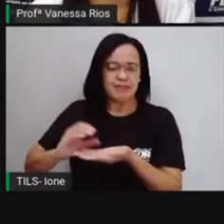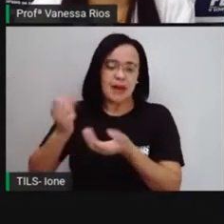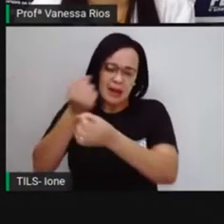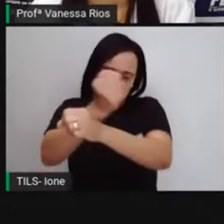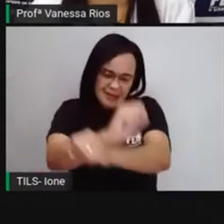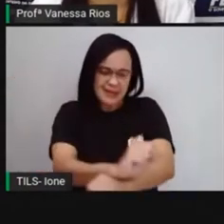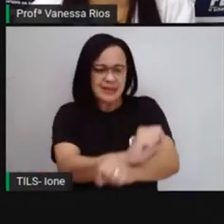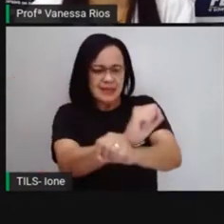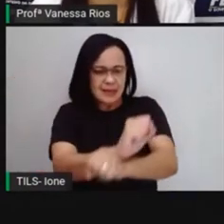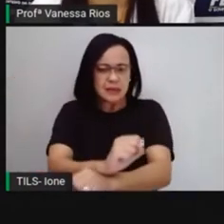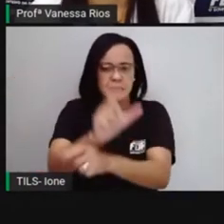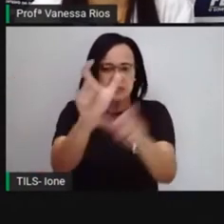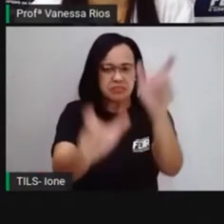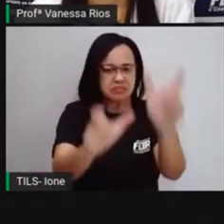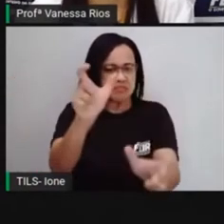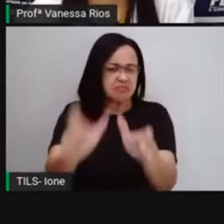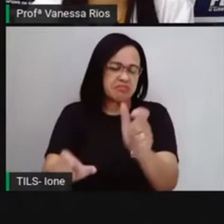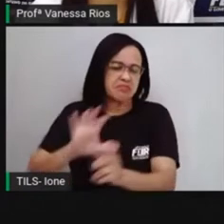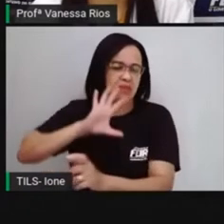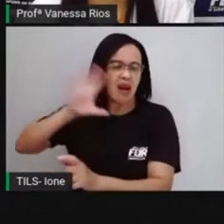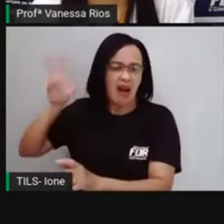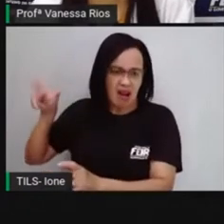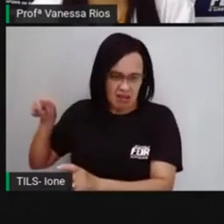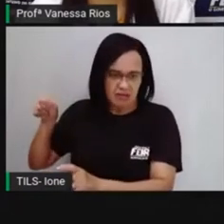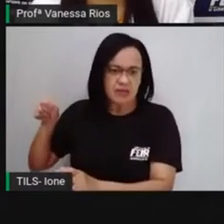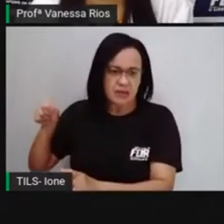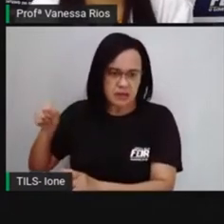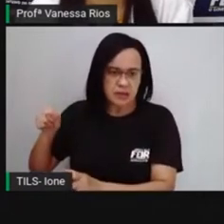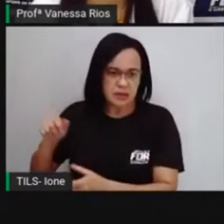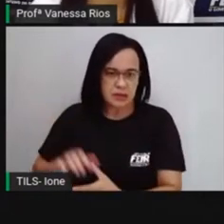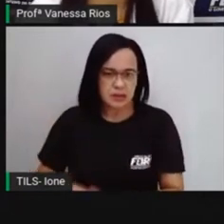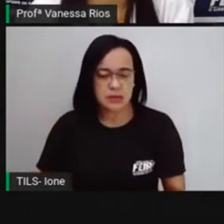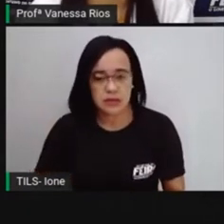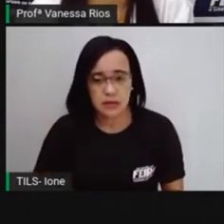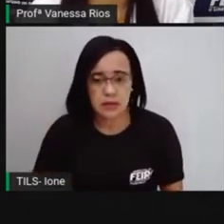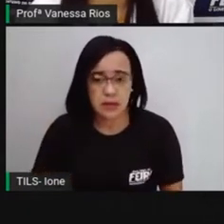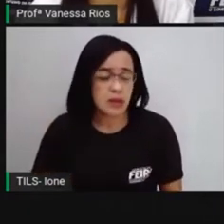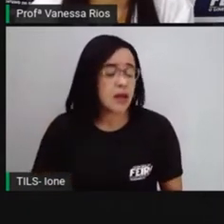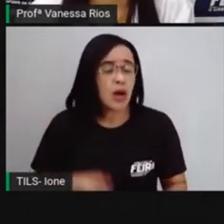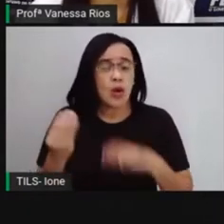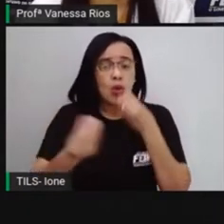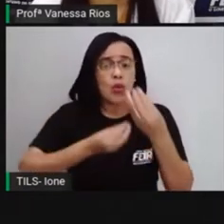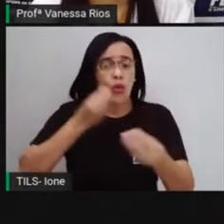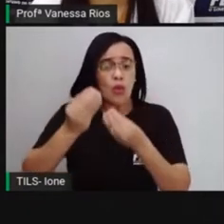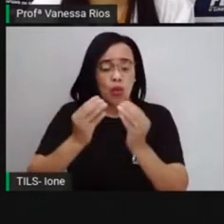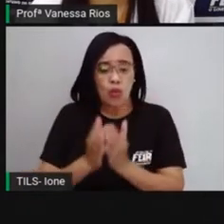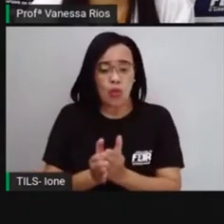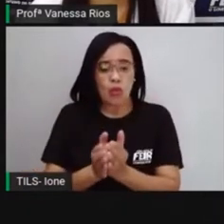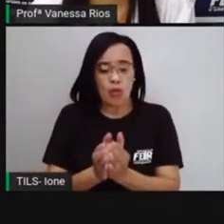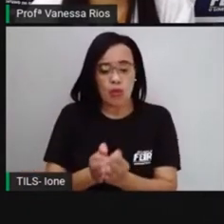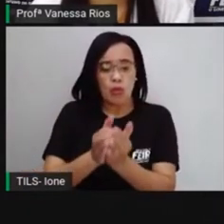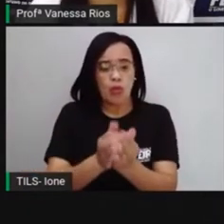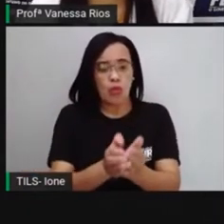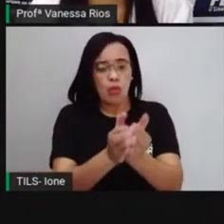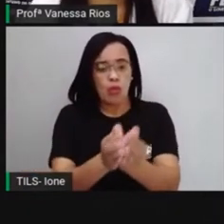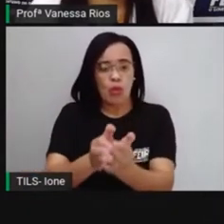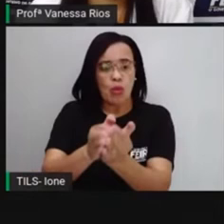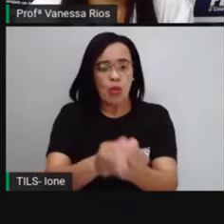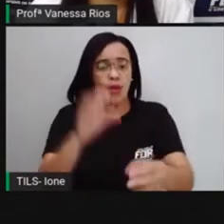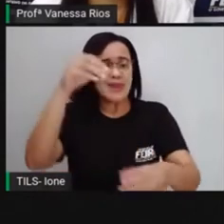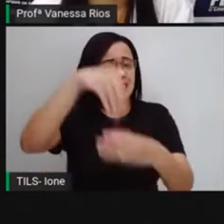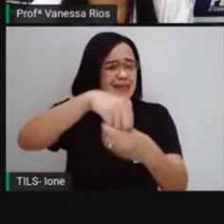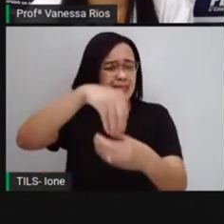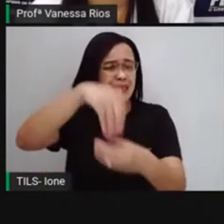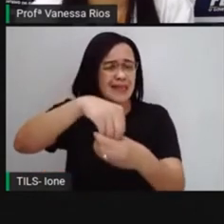costa africana. E aí como eram essas viagens, né? A viagem era bastante